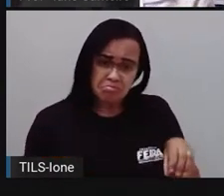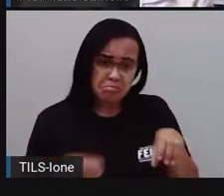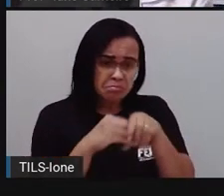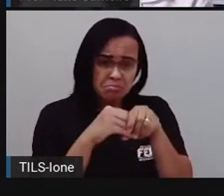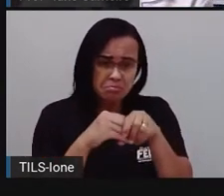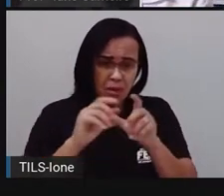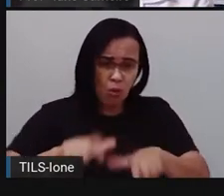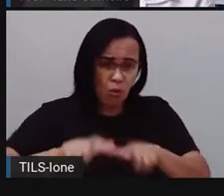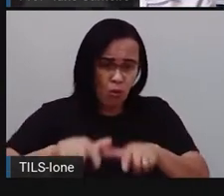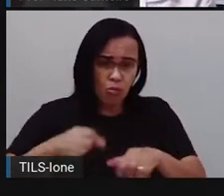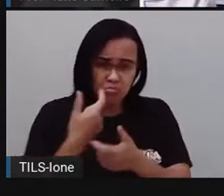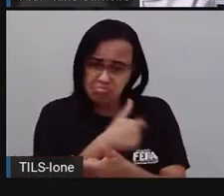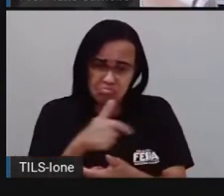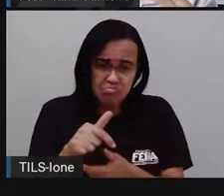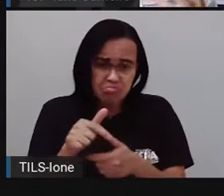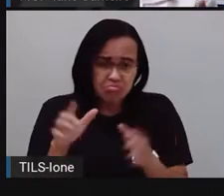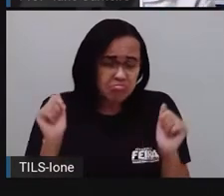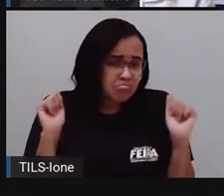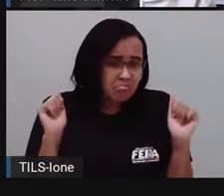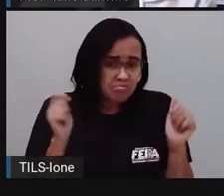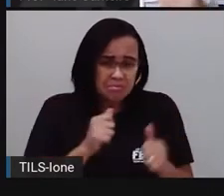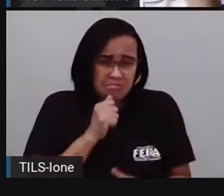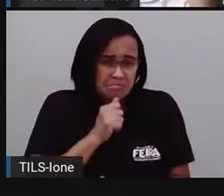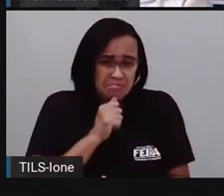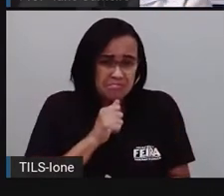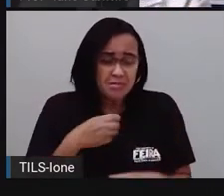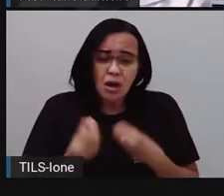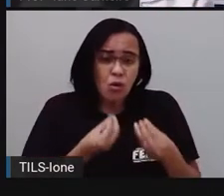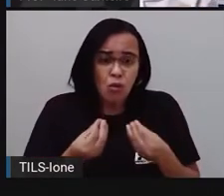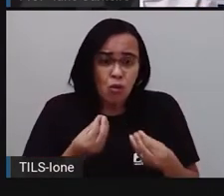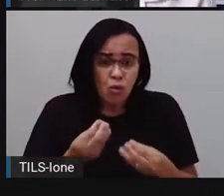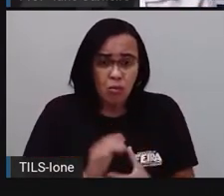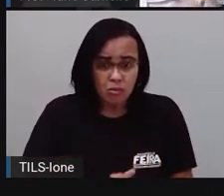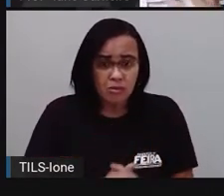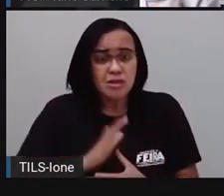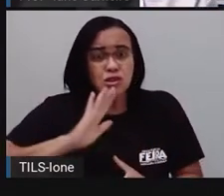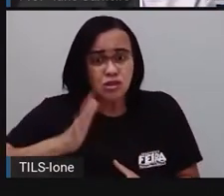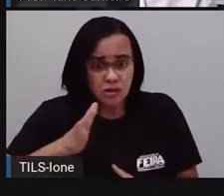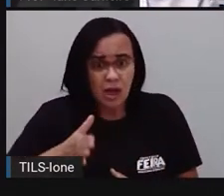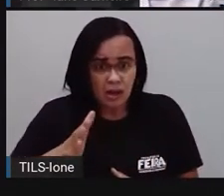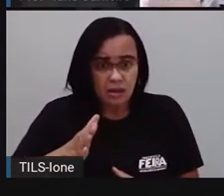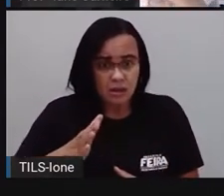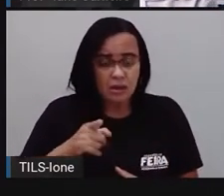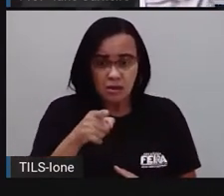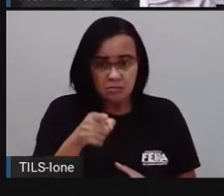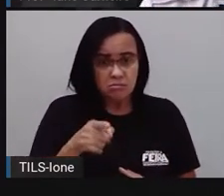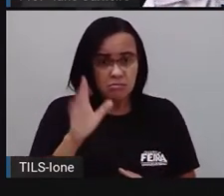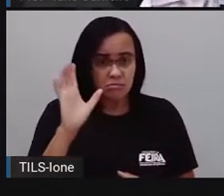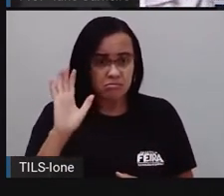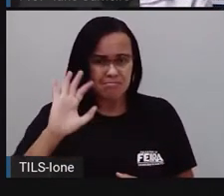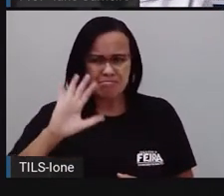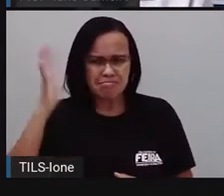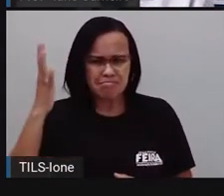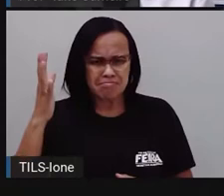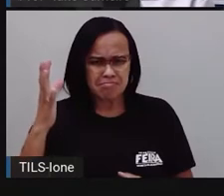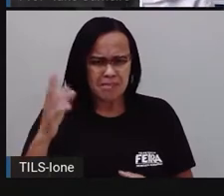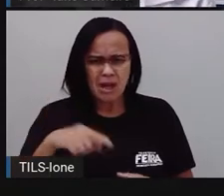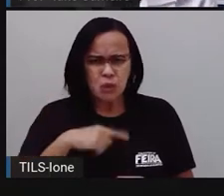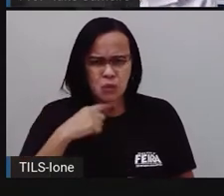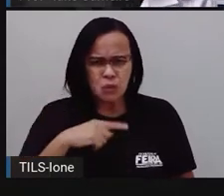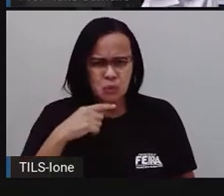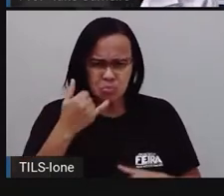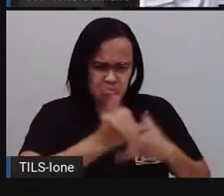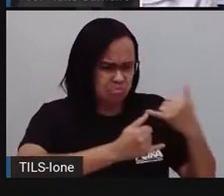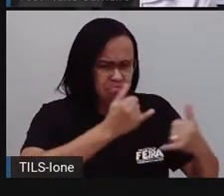ambiente, né? Já aconteceu com você de querer participar de uma brincadeira, mas você não conseguir brincar, você não